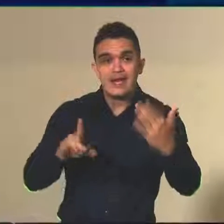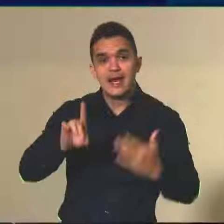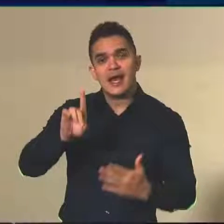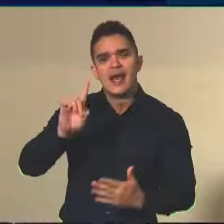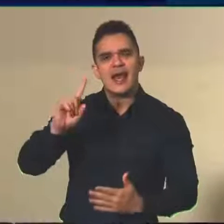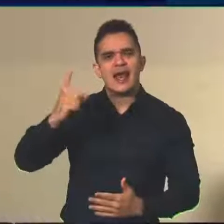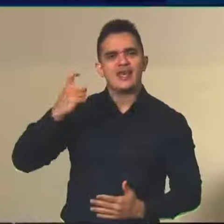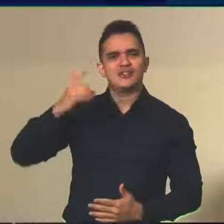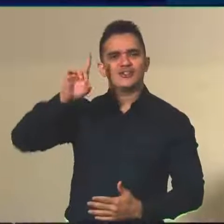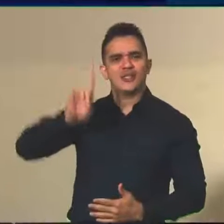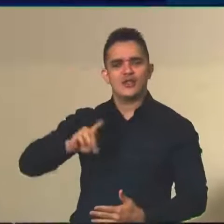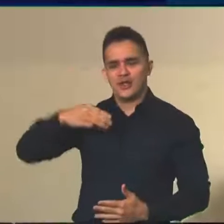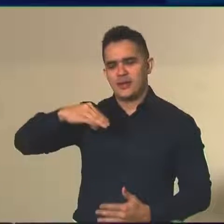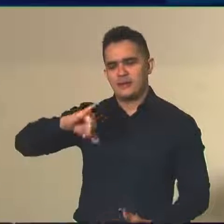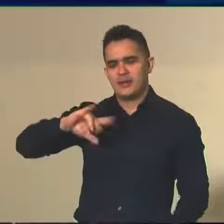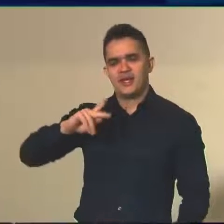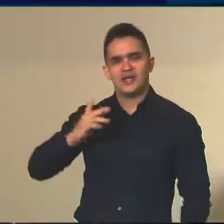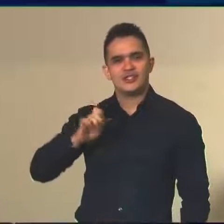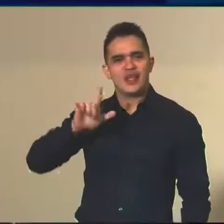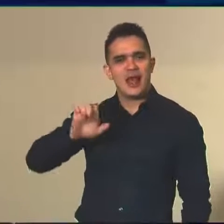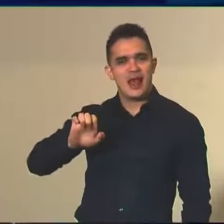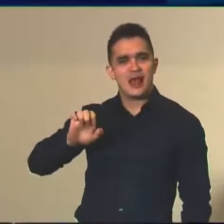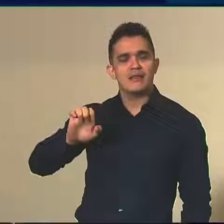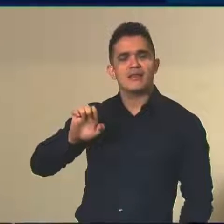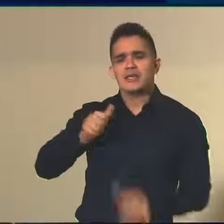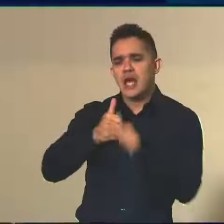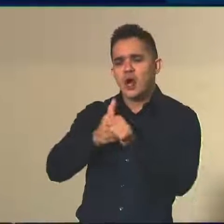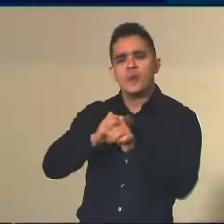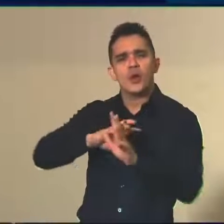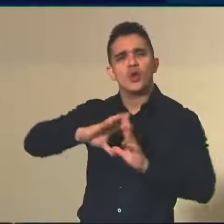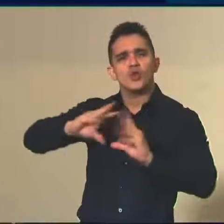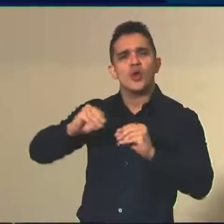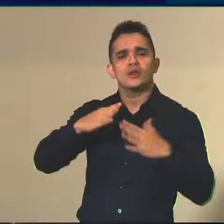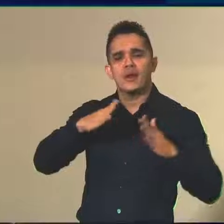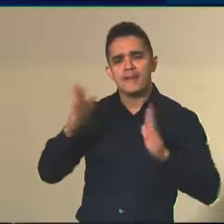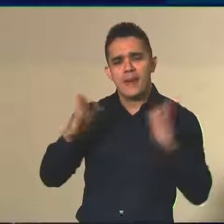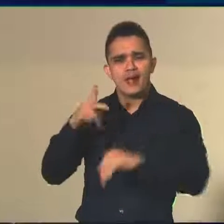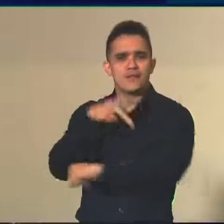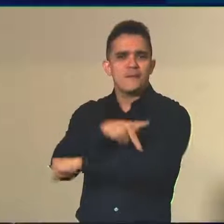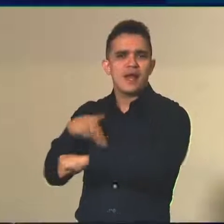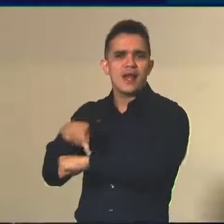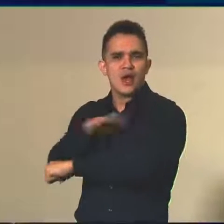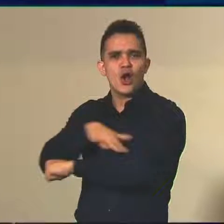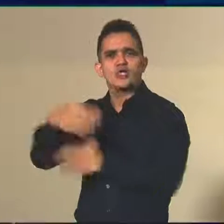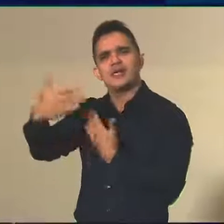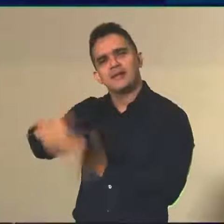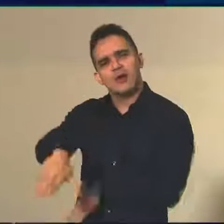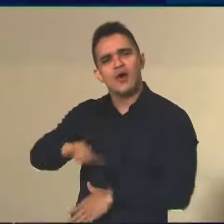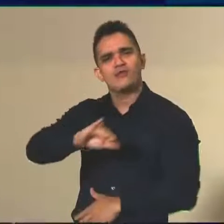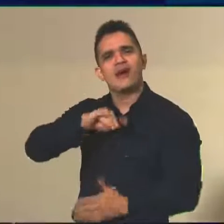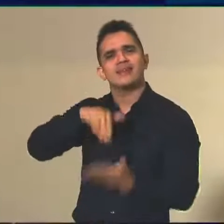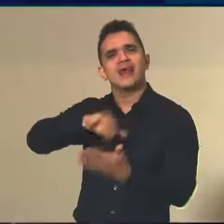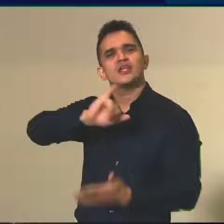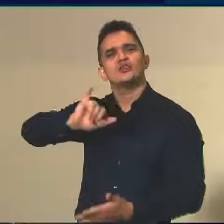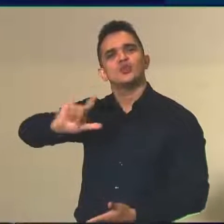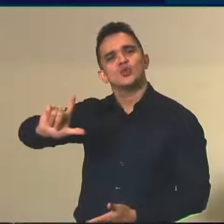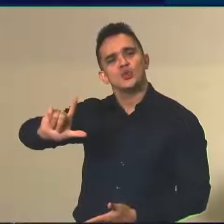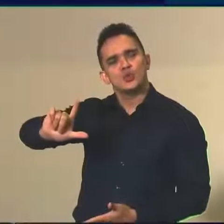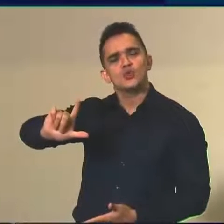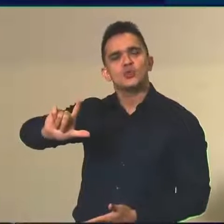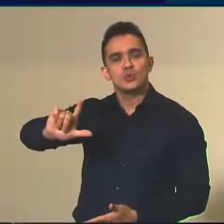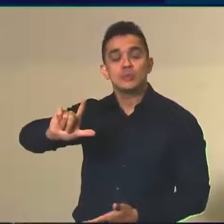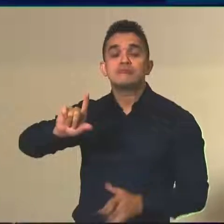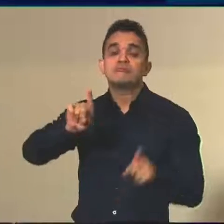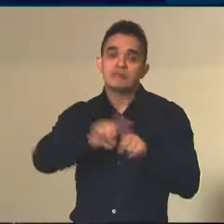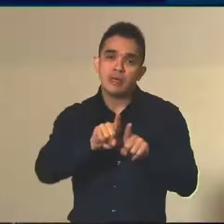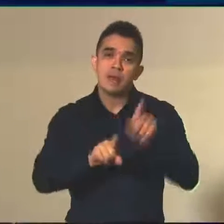Mello, que acompanhou toda a parte pedagógica do Enem de 2022 até julho deste ano. E também ao diretor substituto